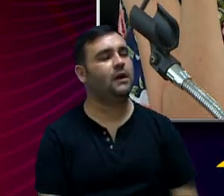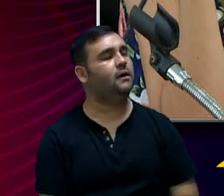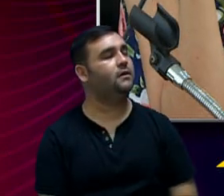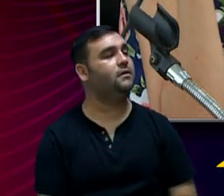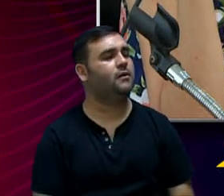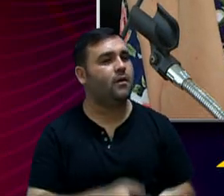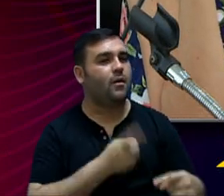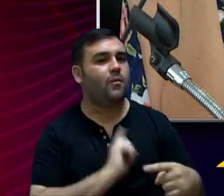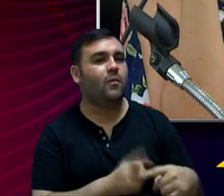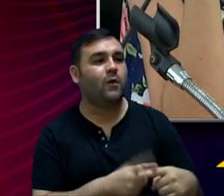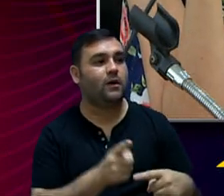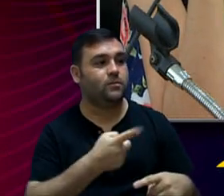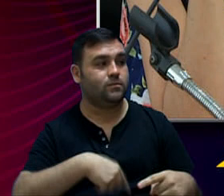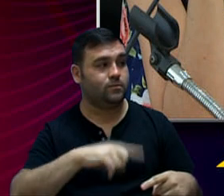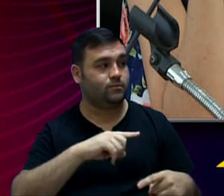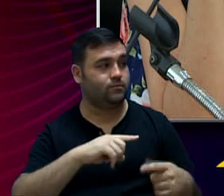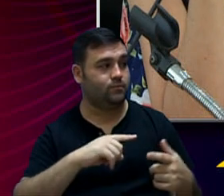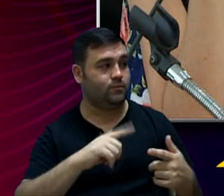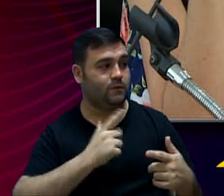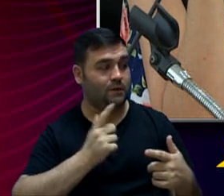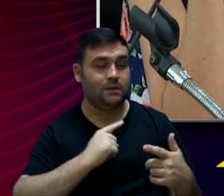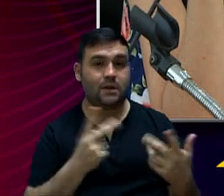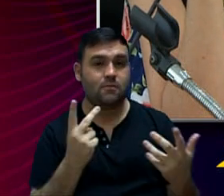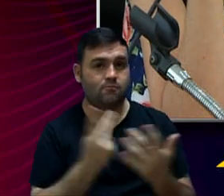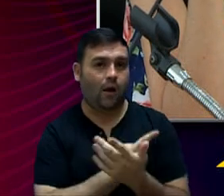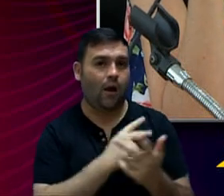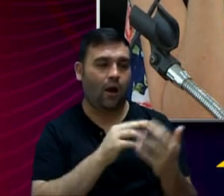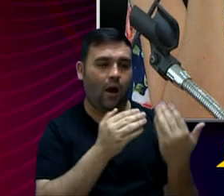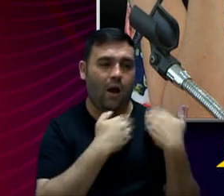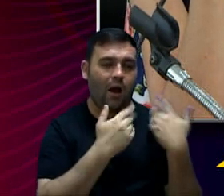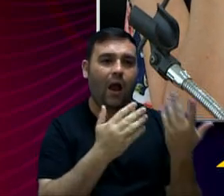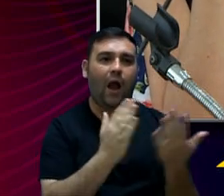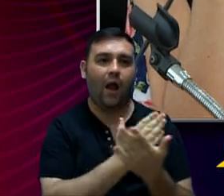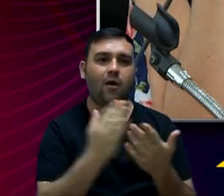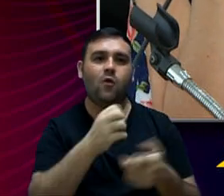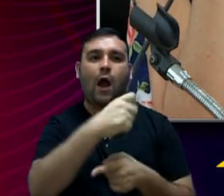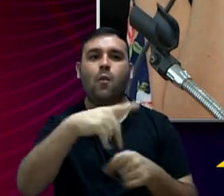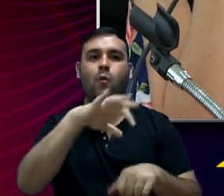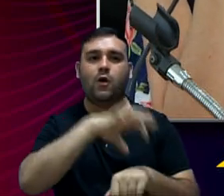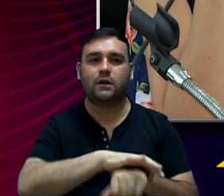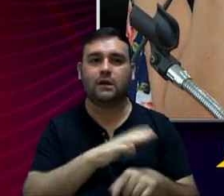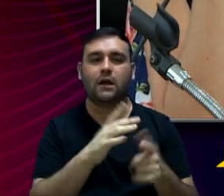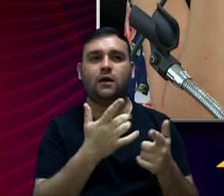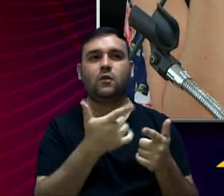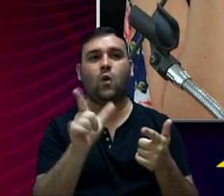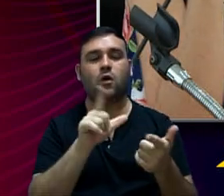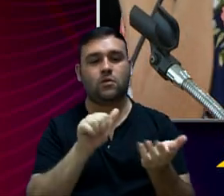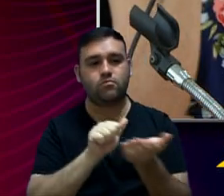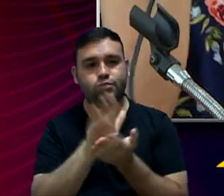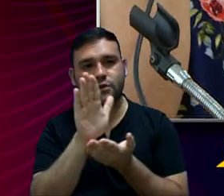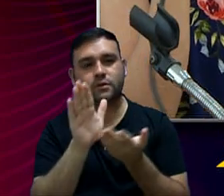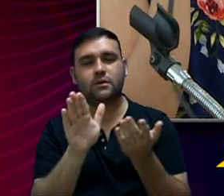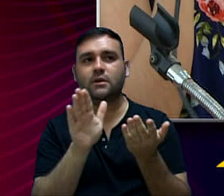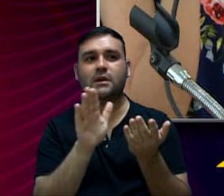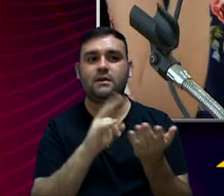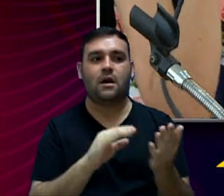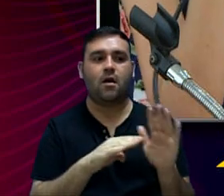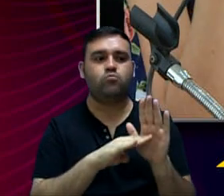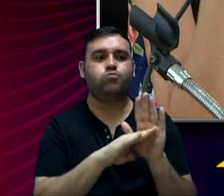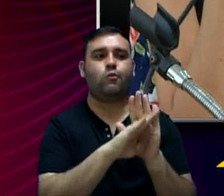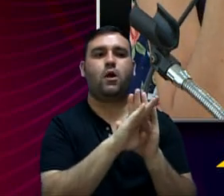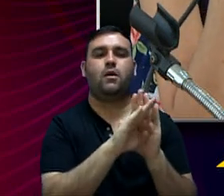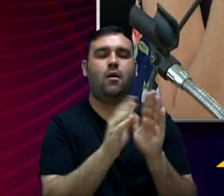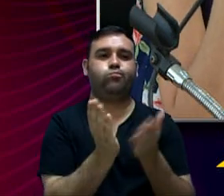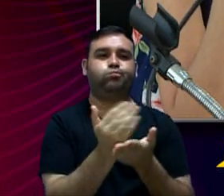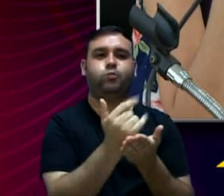Porque, assim, nós temos os cargos que se aposentaram, ou que foram exonerados, então, não terá um aumento da